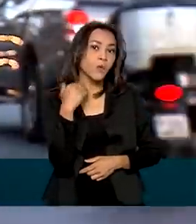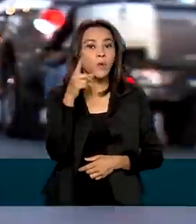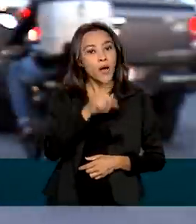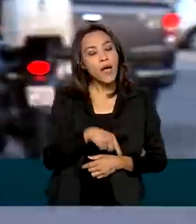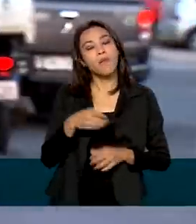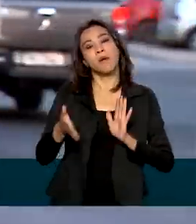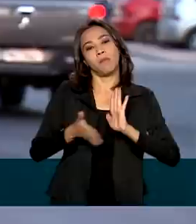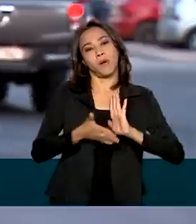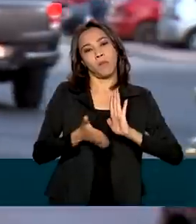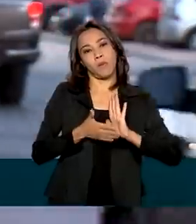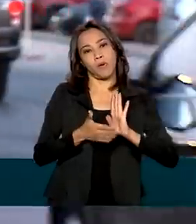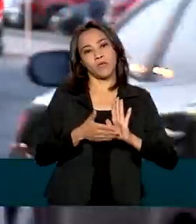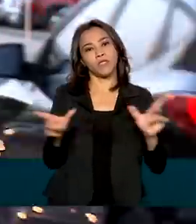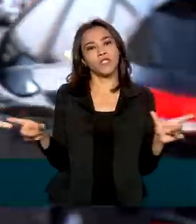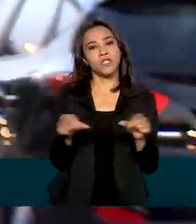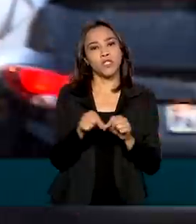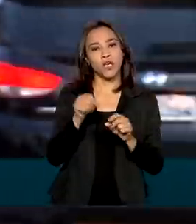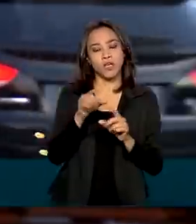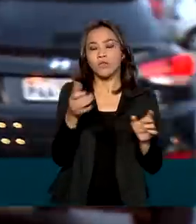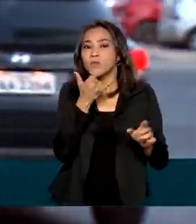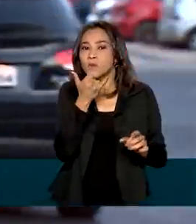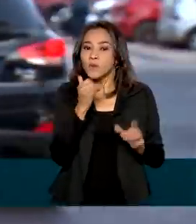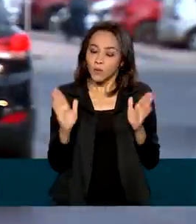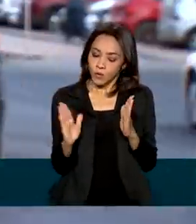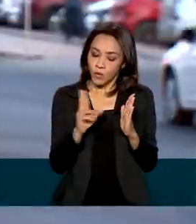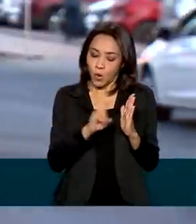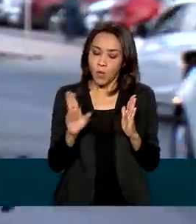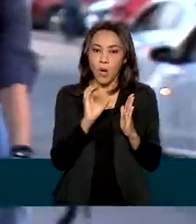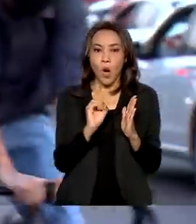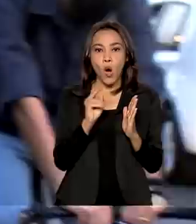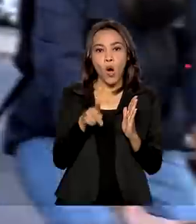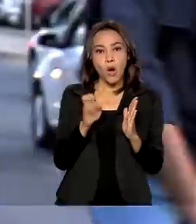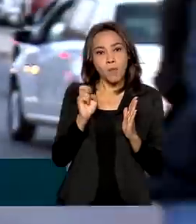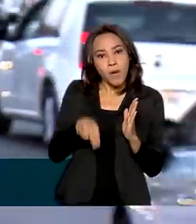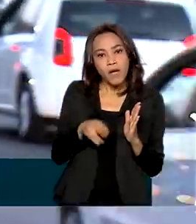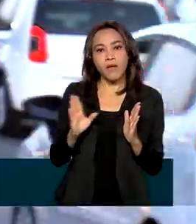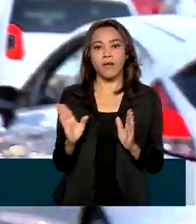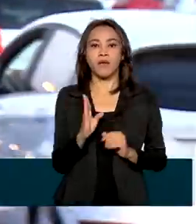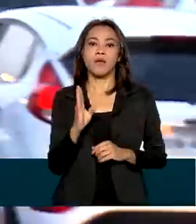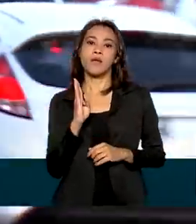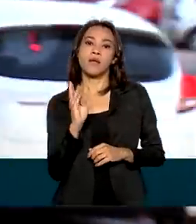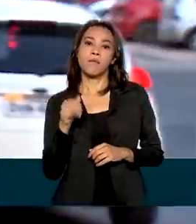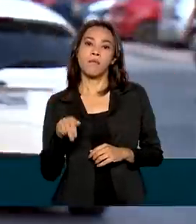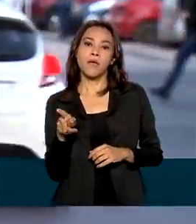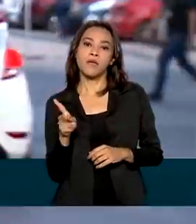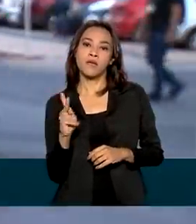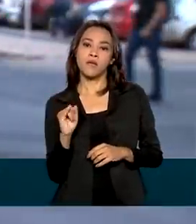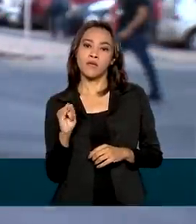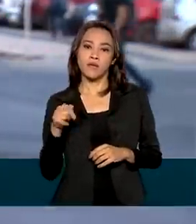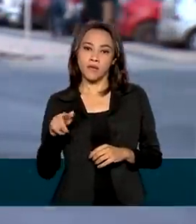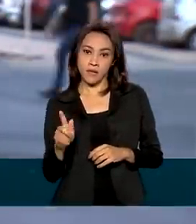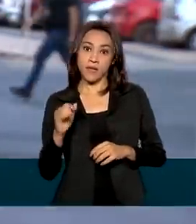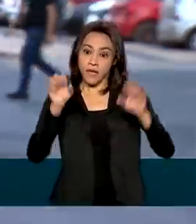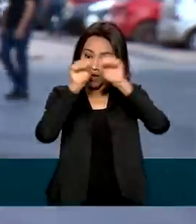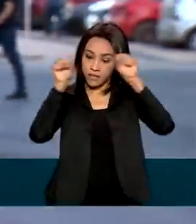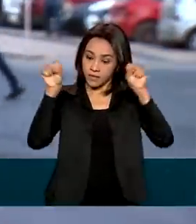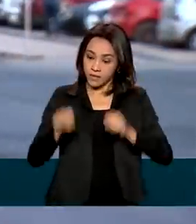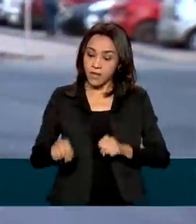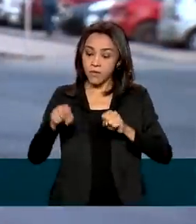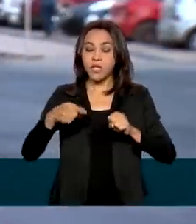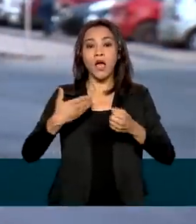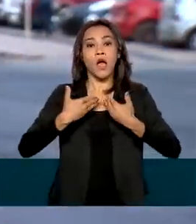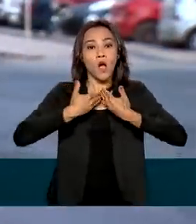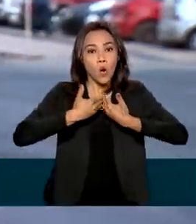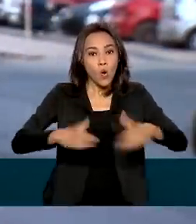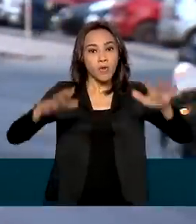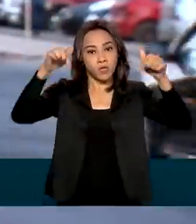das propostas do Open Banking, o sistema financeiro aberto. A nova plataforma começou a ser implementada este